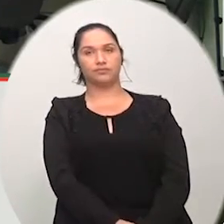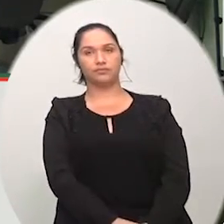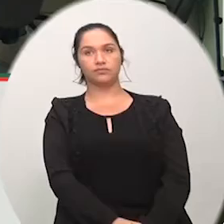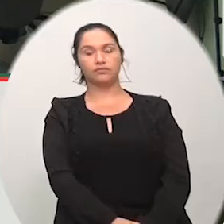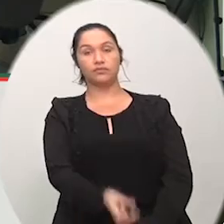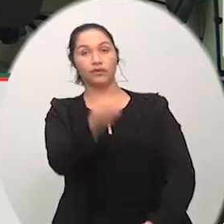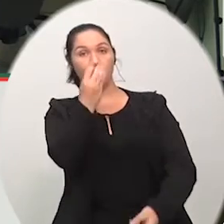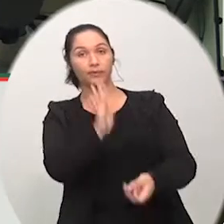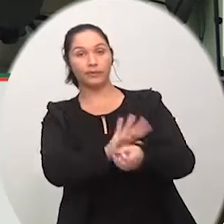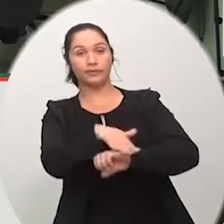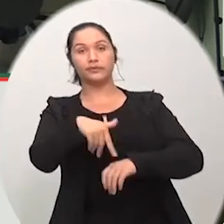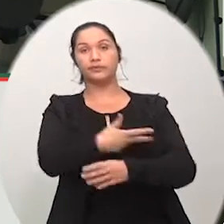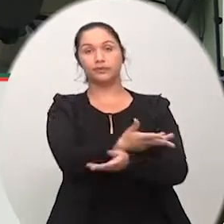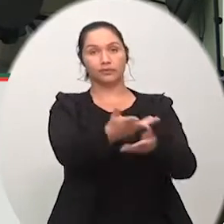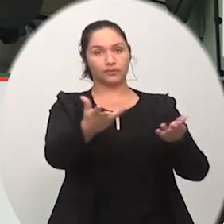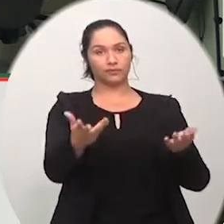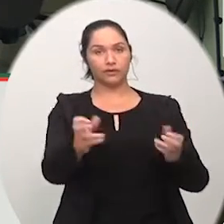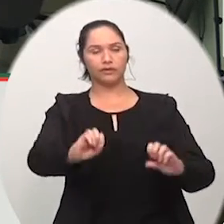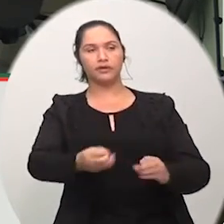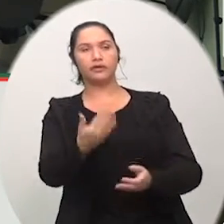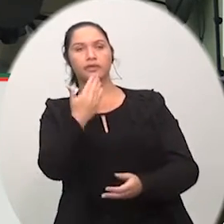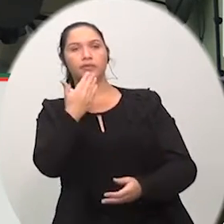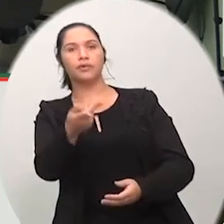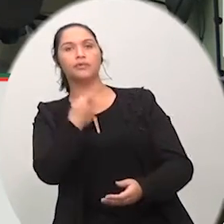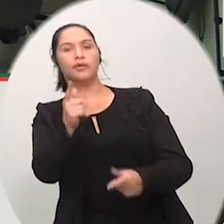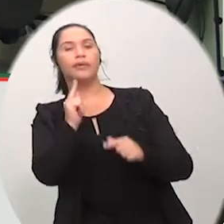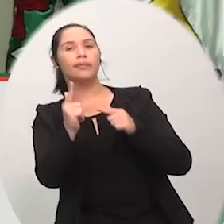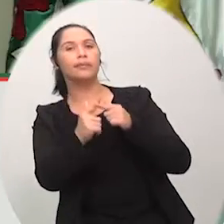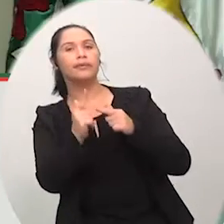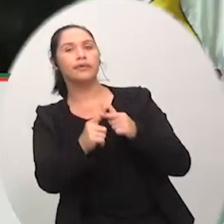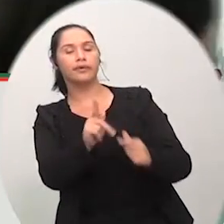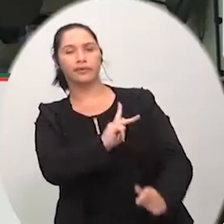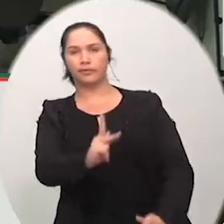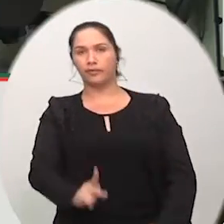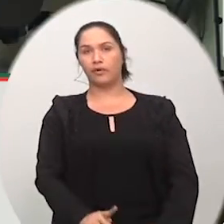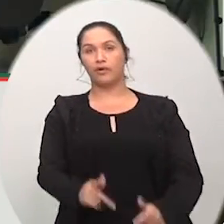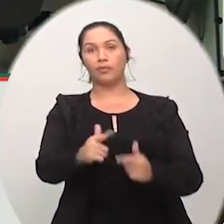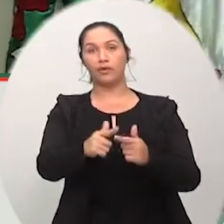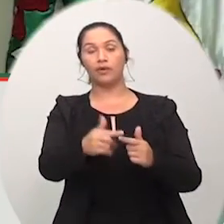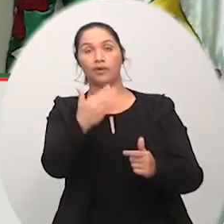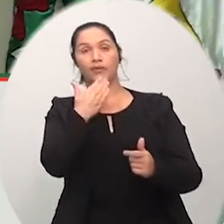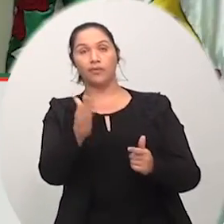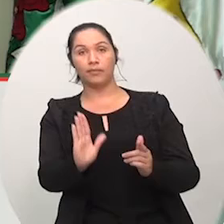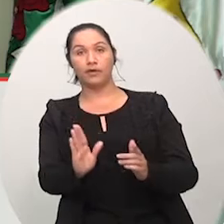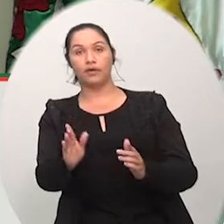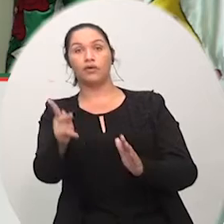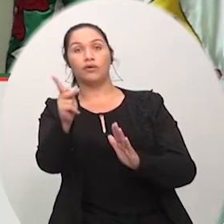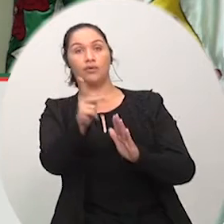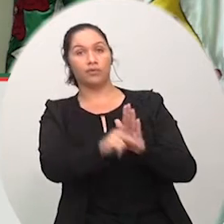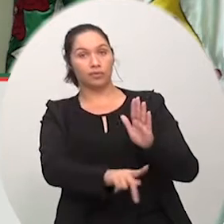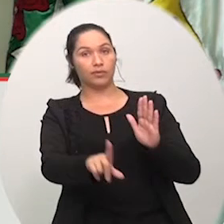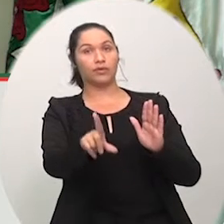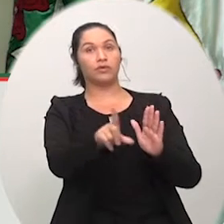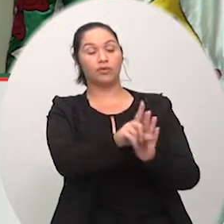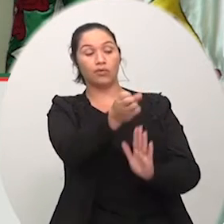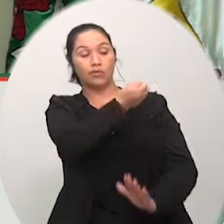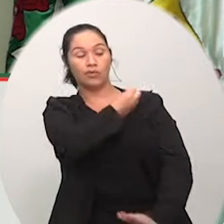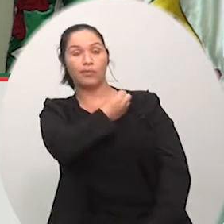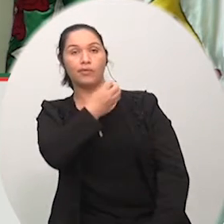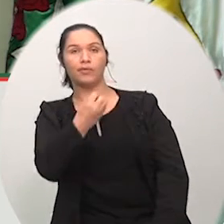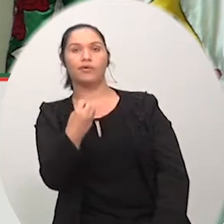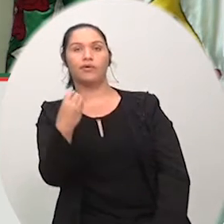Boa noite a todos. Senhor presidente, essa questão de ordem é para tirar de tramitação o PLC PL 002